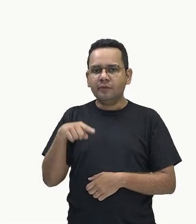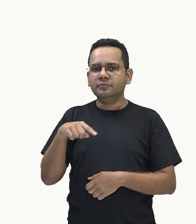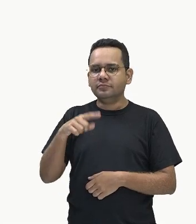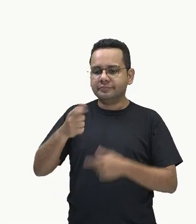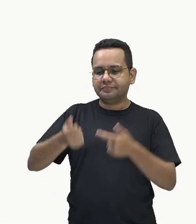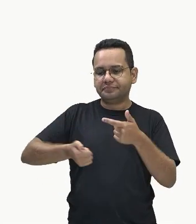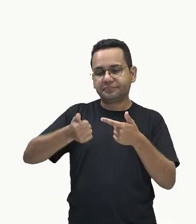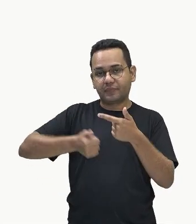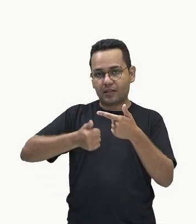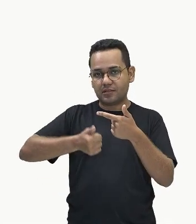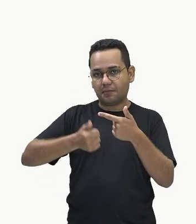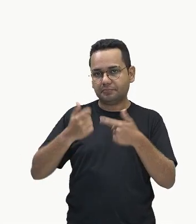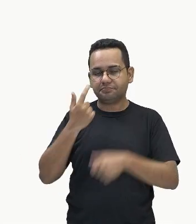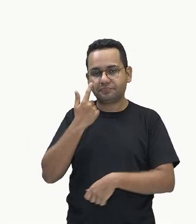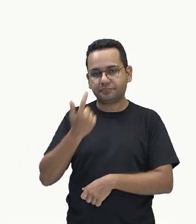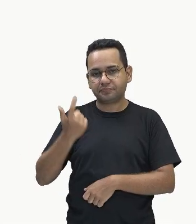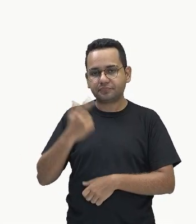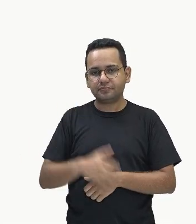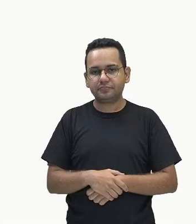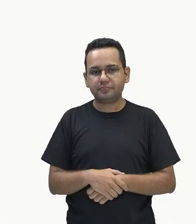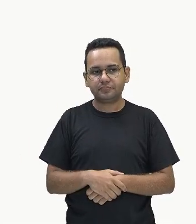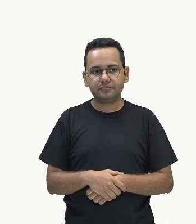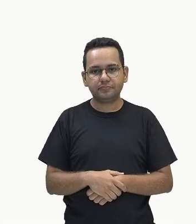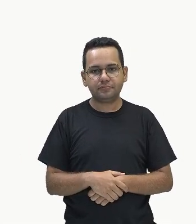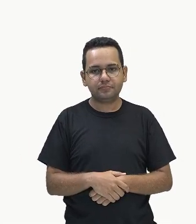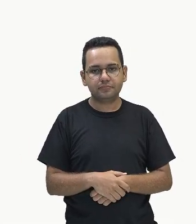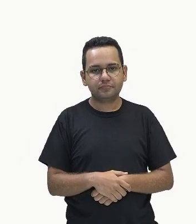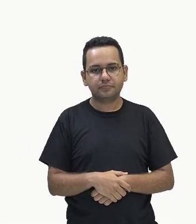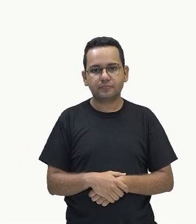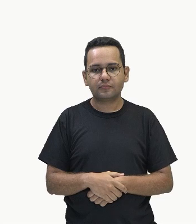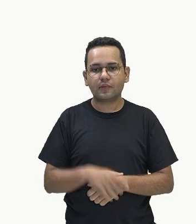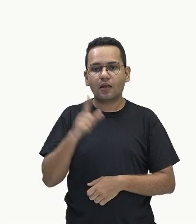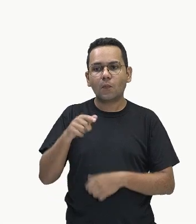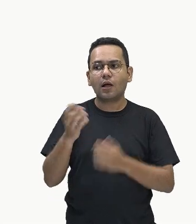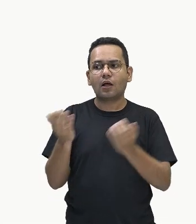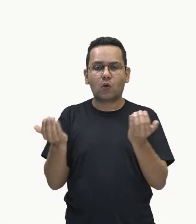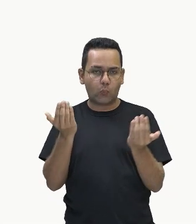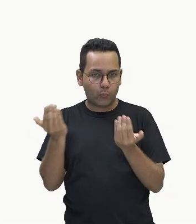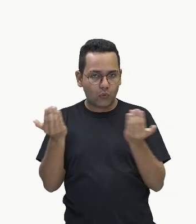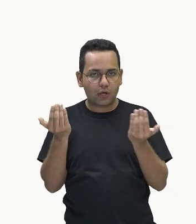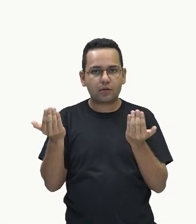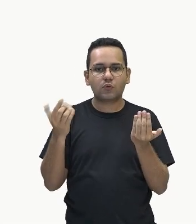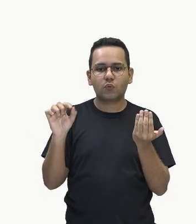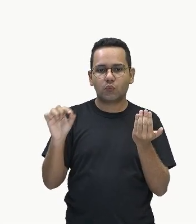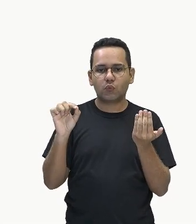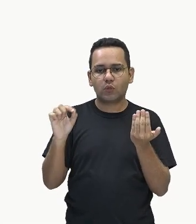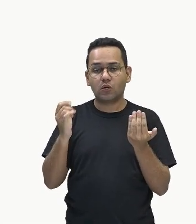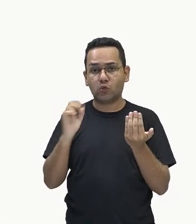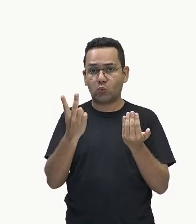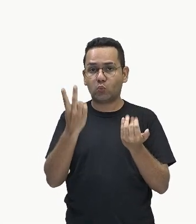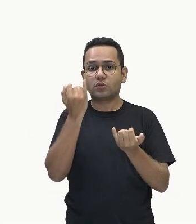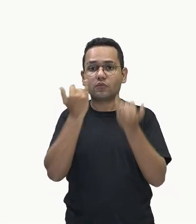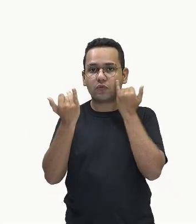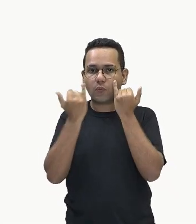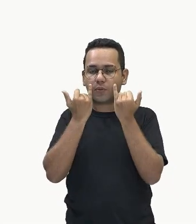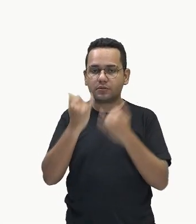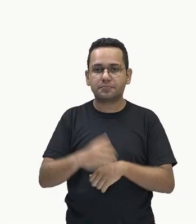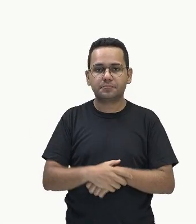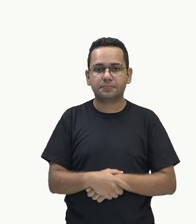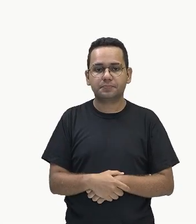Gráficos de colunas. Serve para a gente comparar exatamente duas informações ou dois dados.